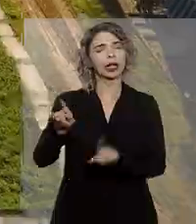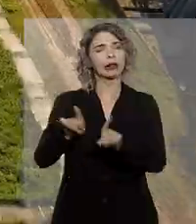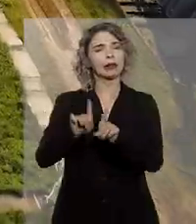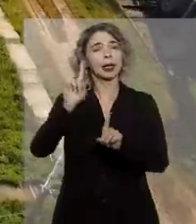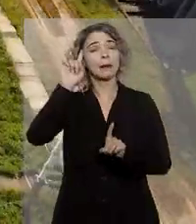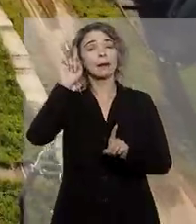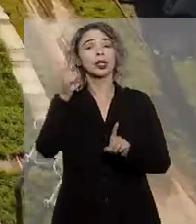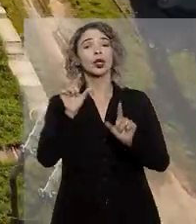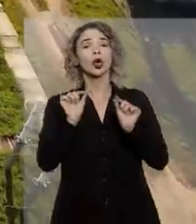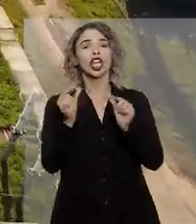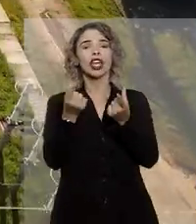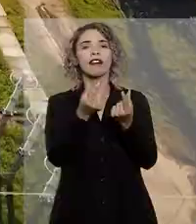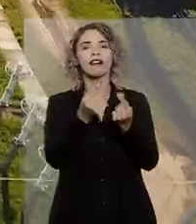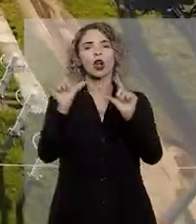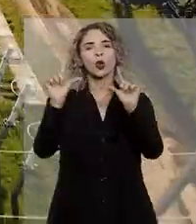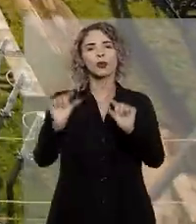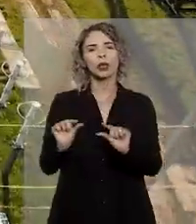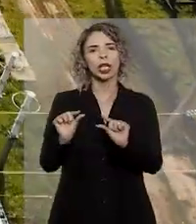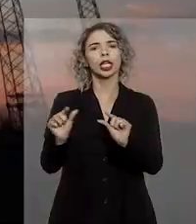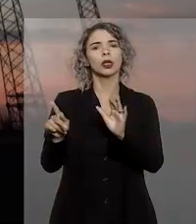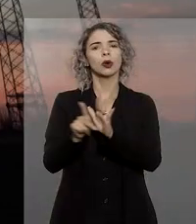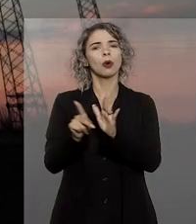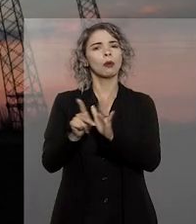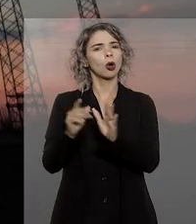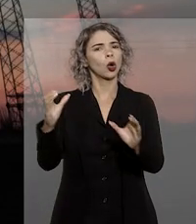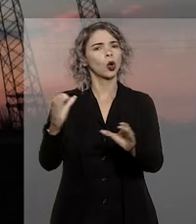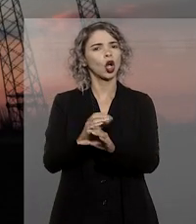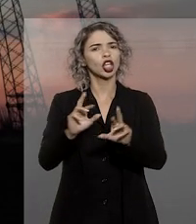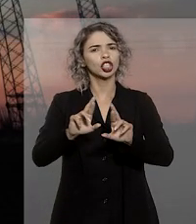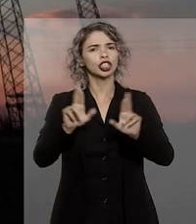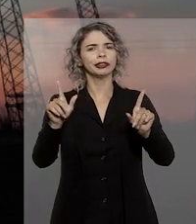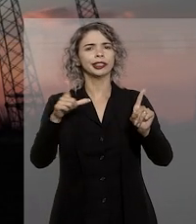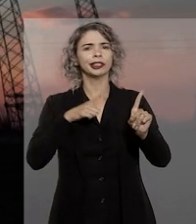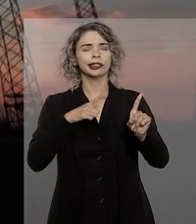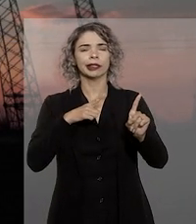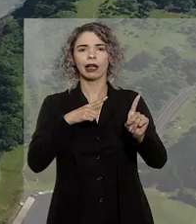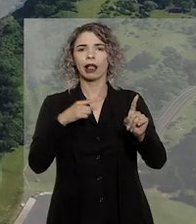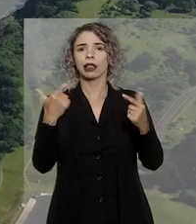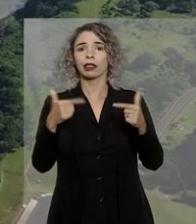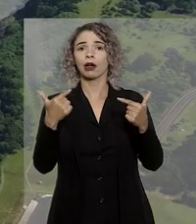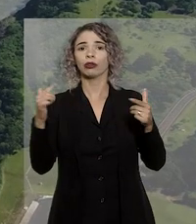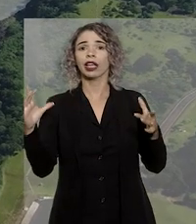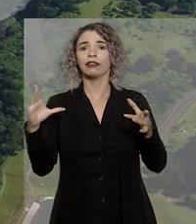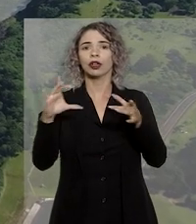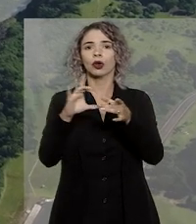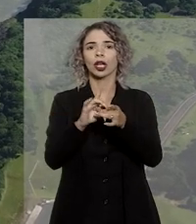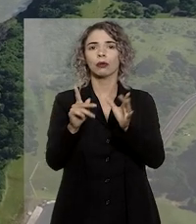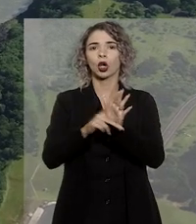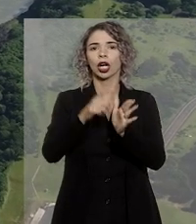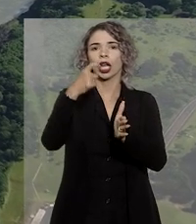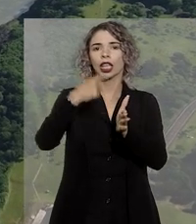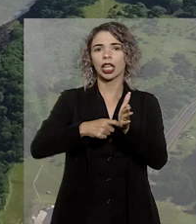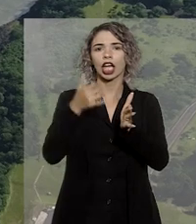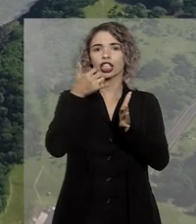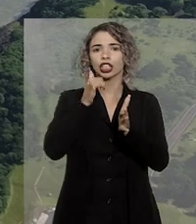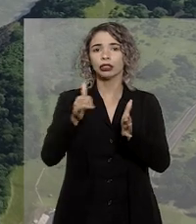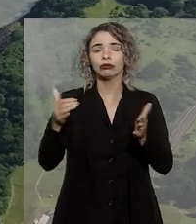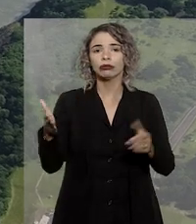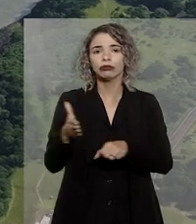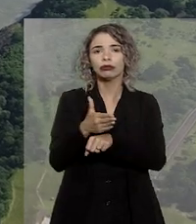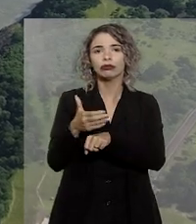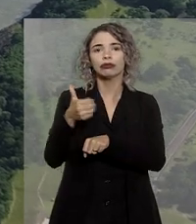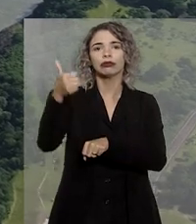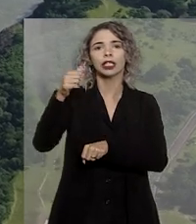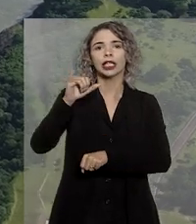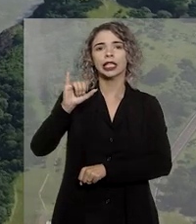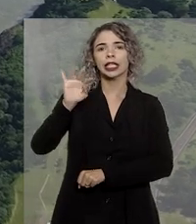ANEL, e que havia determinado que o valor mínimo do preço de liquidação de diferenças não tenha vinculação com a tarifa de energia